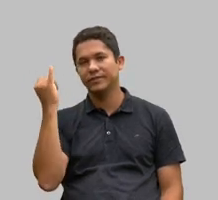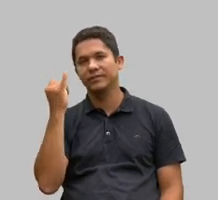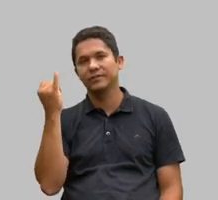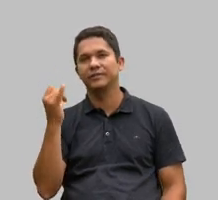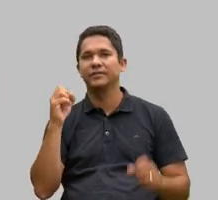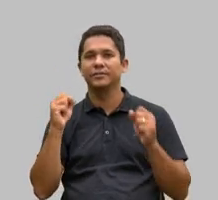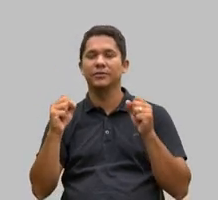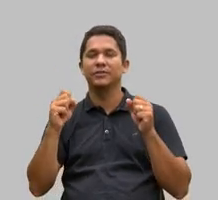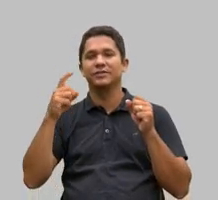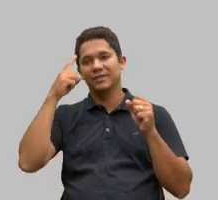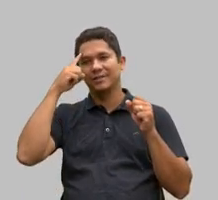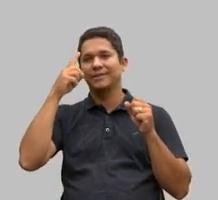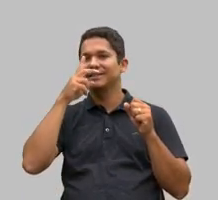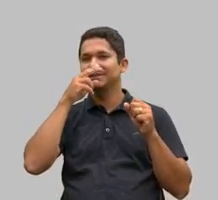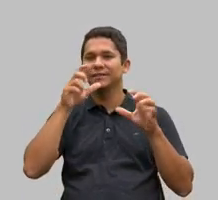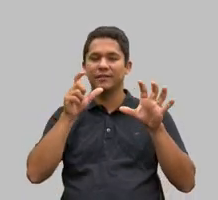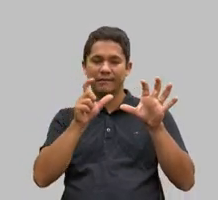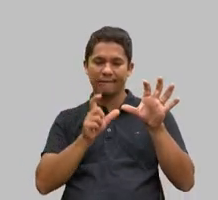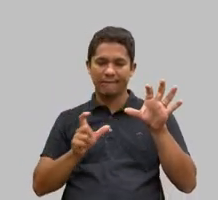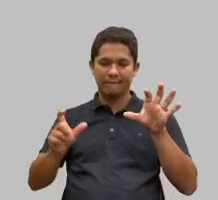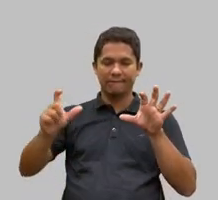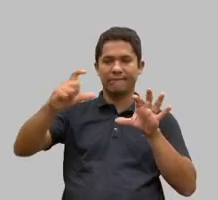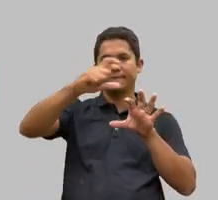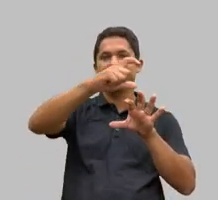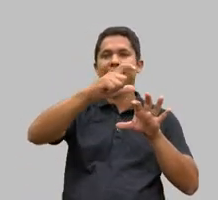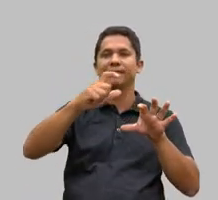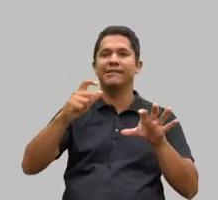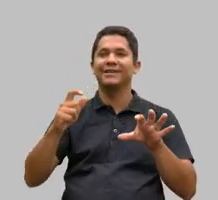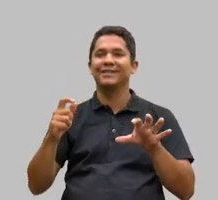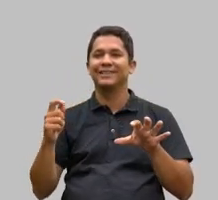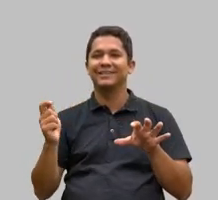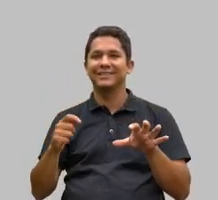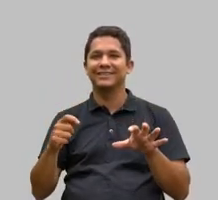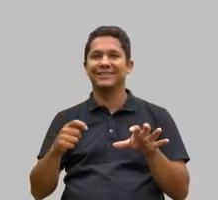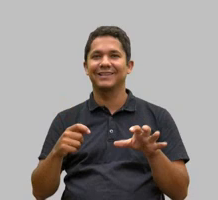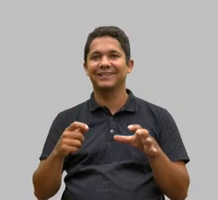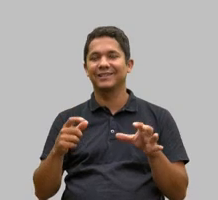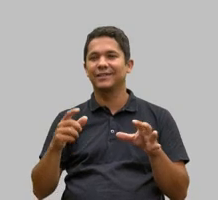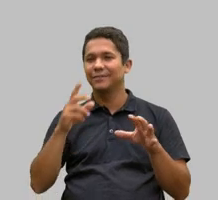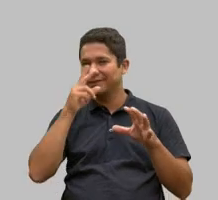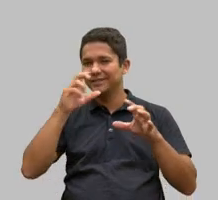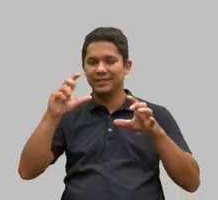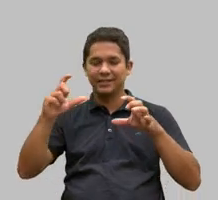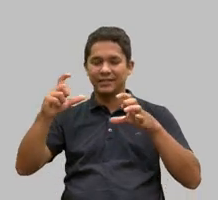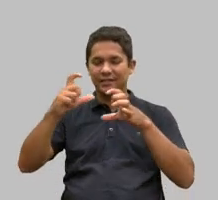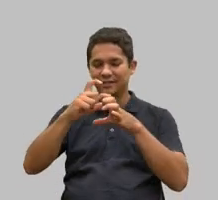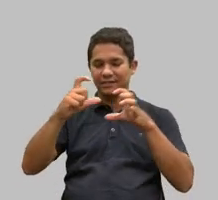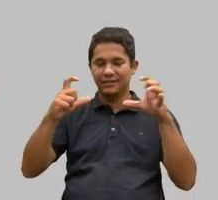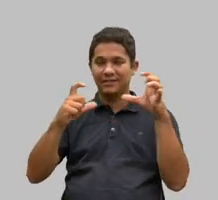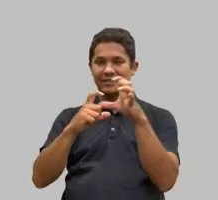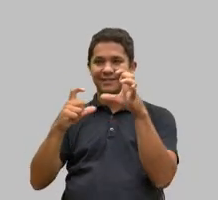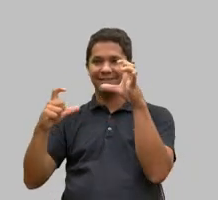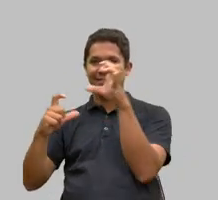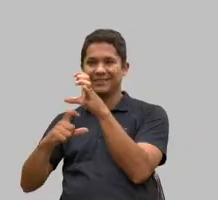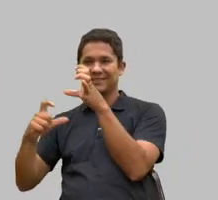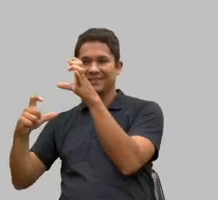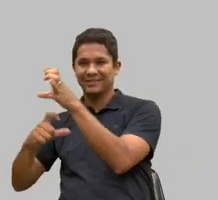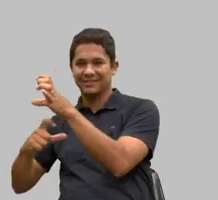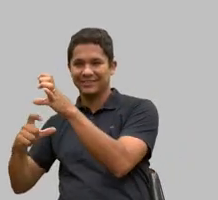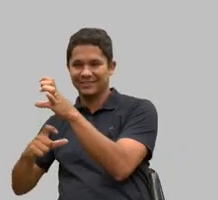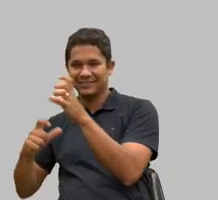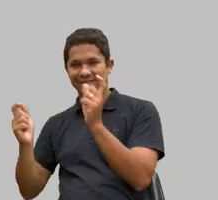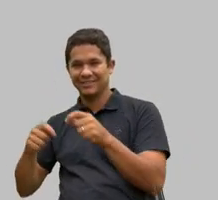-cabeças poderíamos ter aquelas peças com as orelhas que se encaixam umas nas outras para fazer uma linha mais